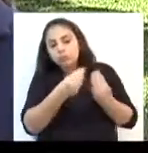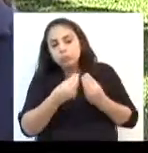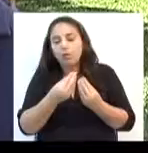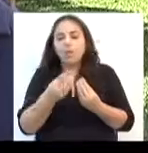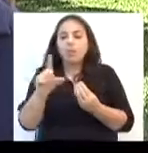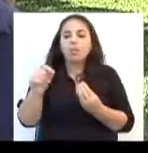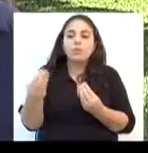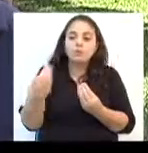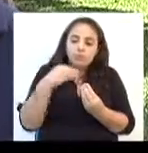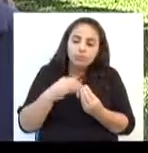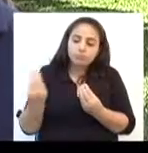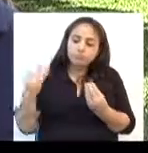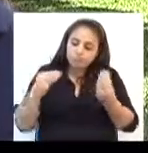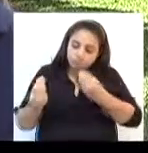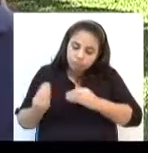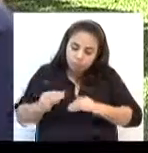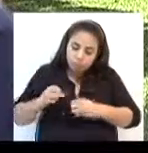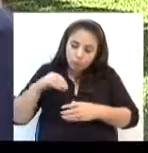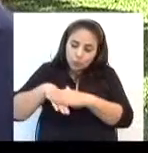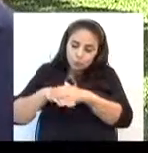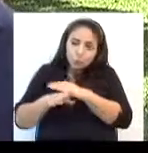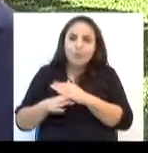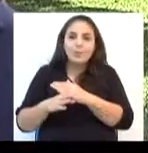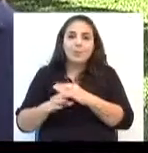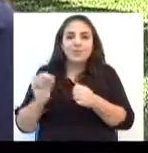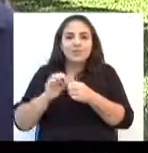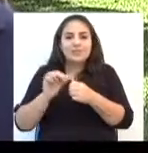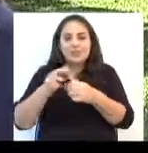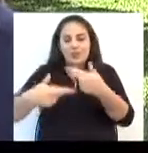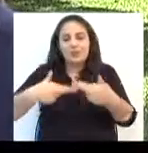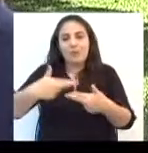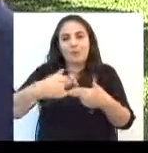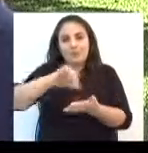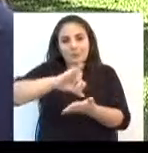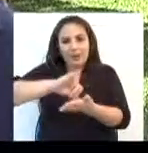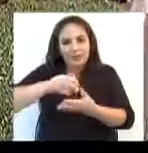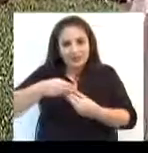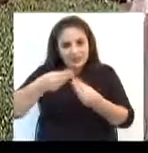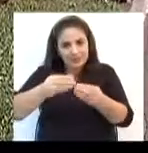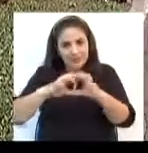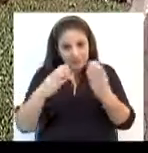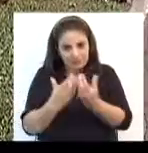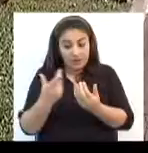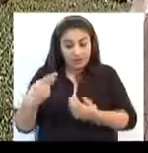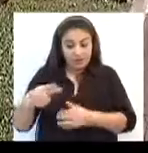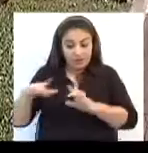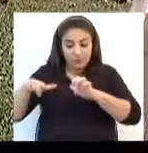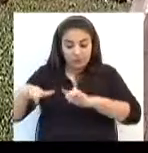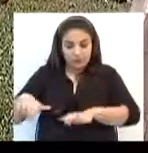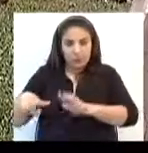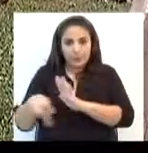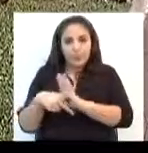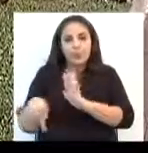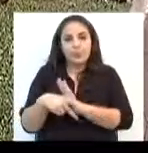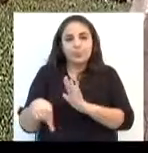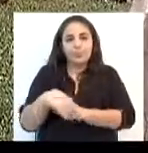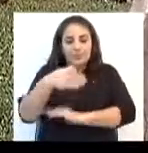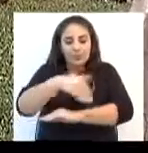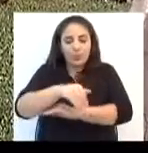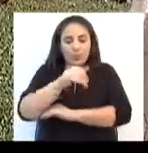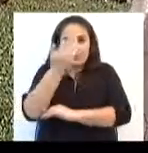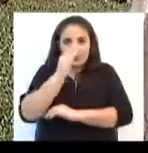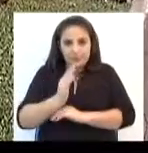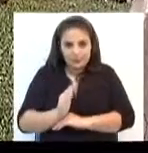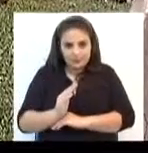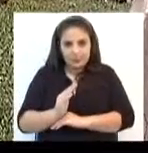né? E assim foi indo, né? Então, a gente fez a complementação toda da praça e entregou isso para a comunidade. Já este canteiro da Avenida Brasil foi